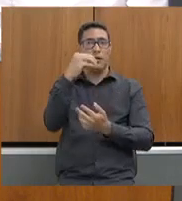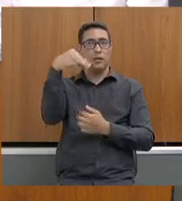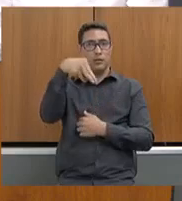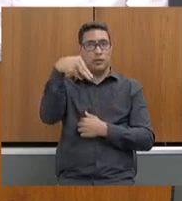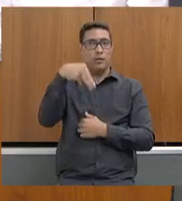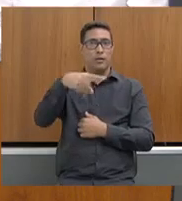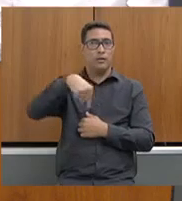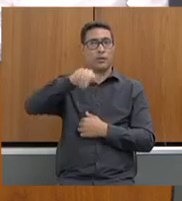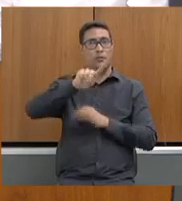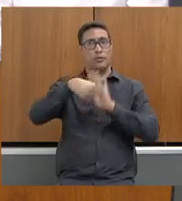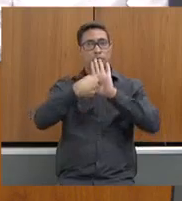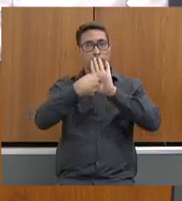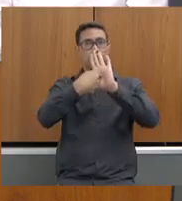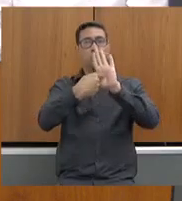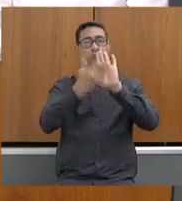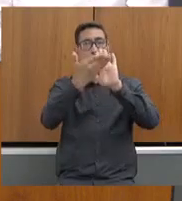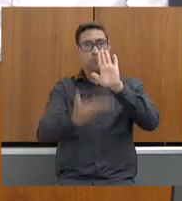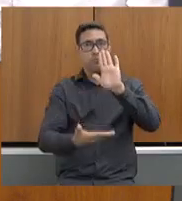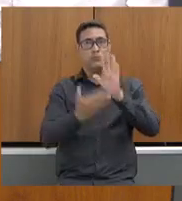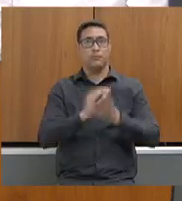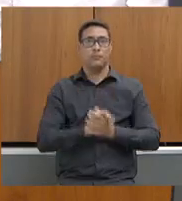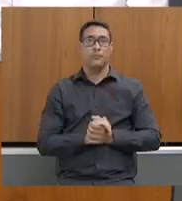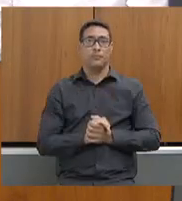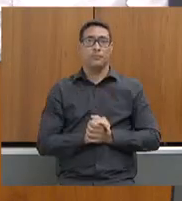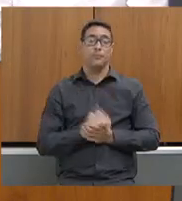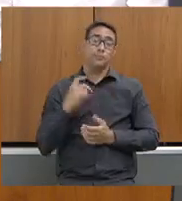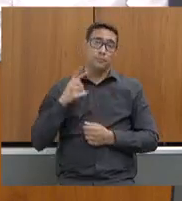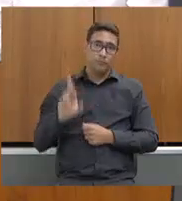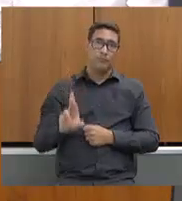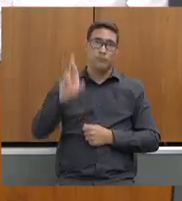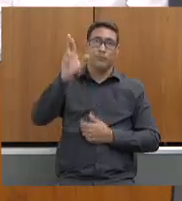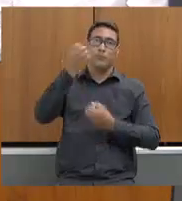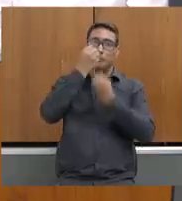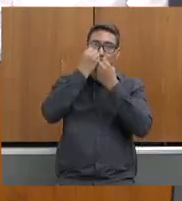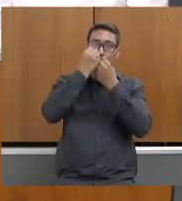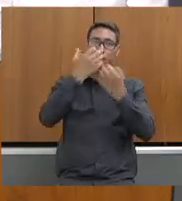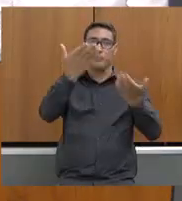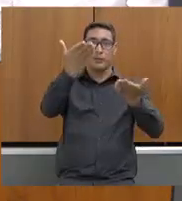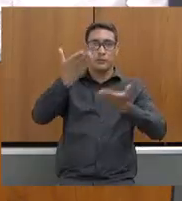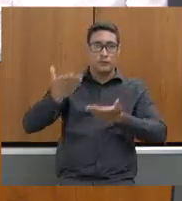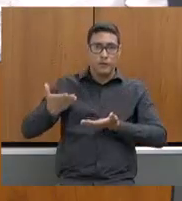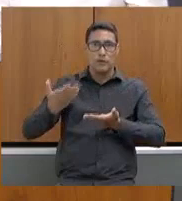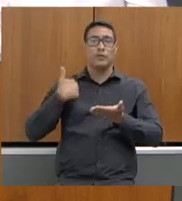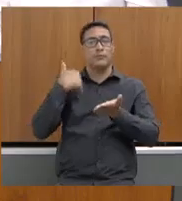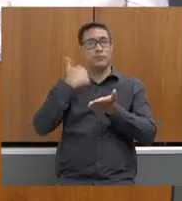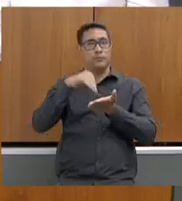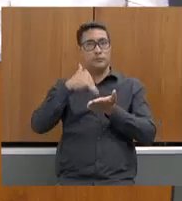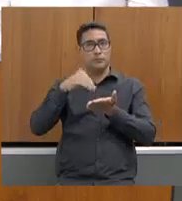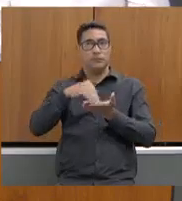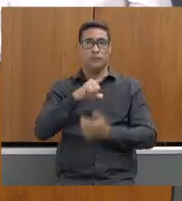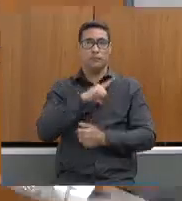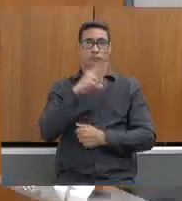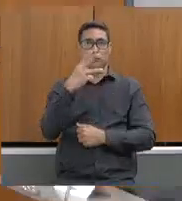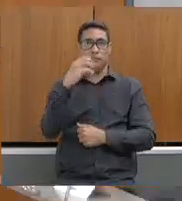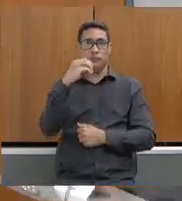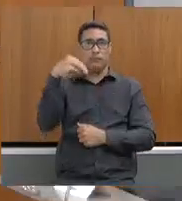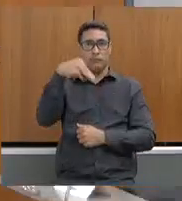sua exposição inicial. Com a palavra, seja muito bem-vinda, secretária. A senhora tem 30 minutos.